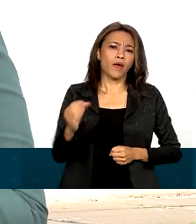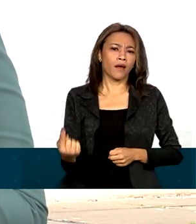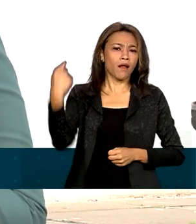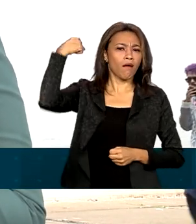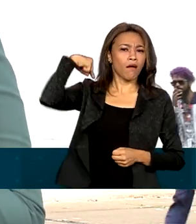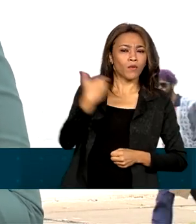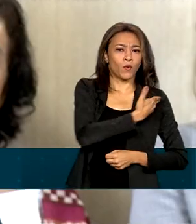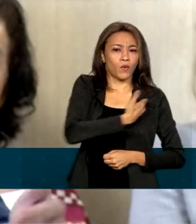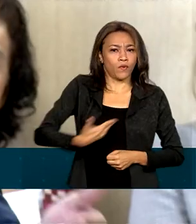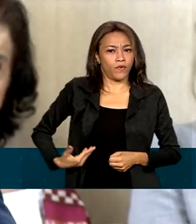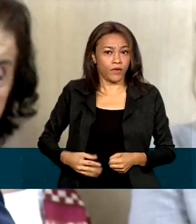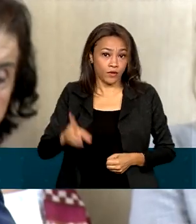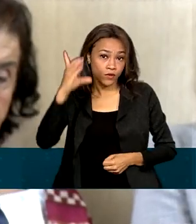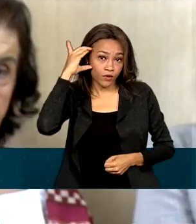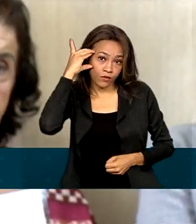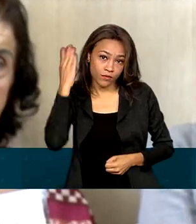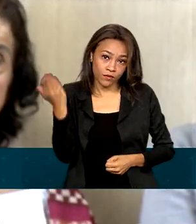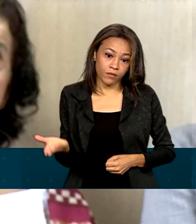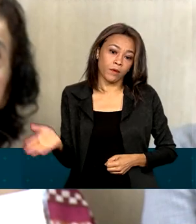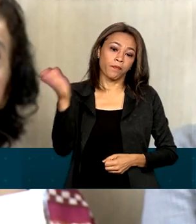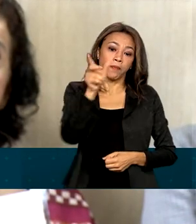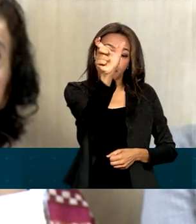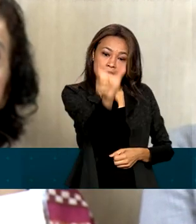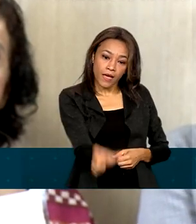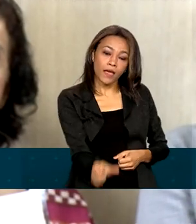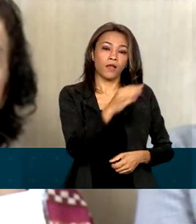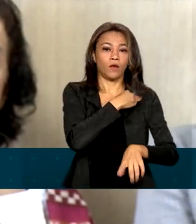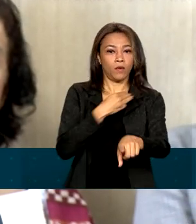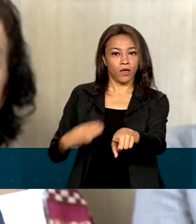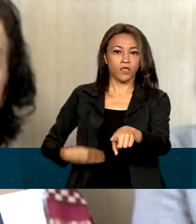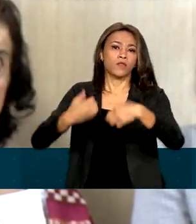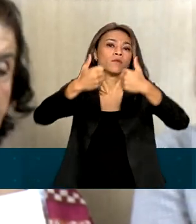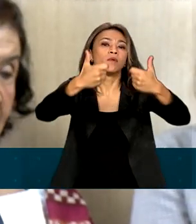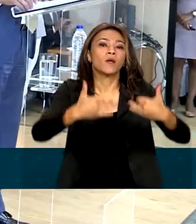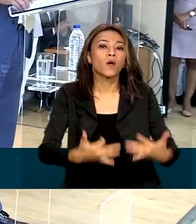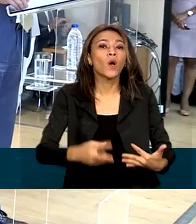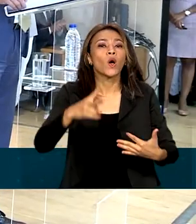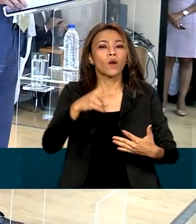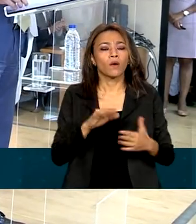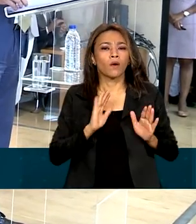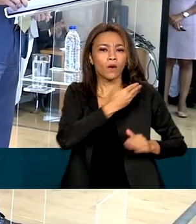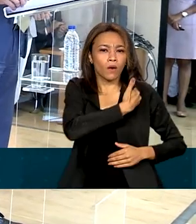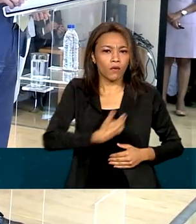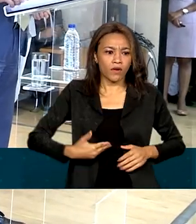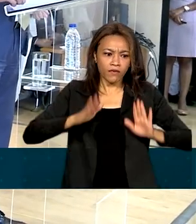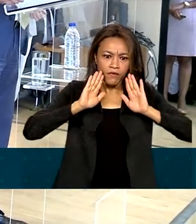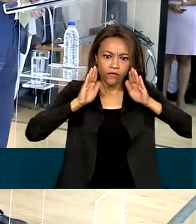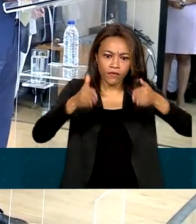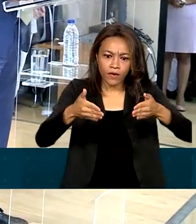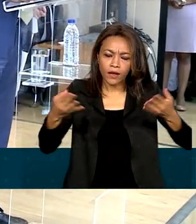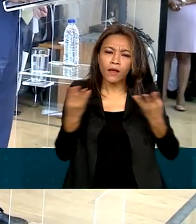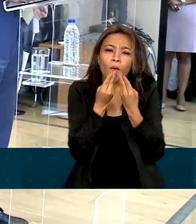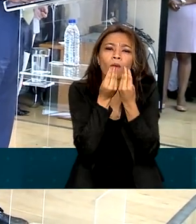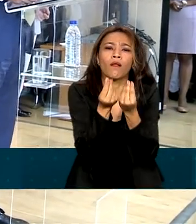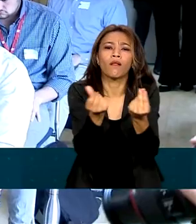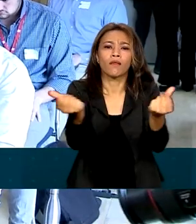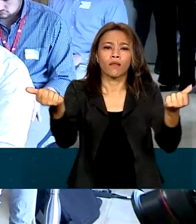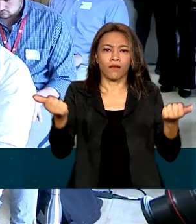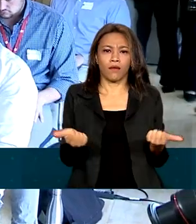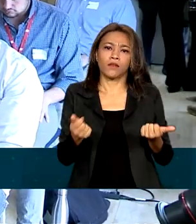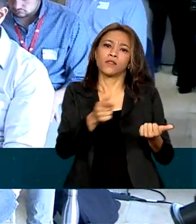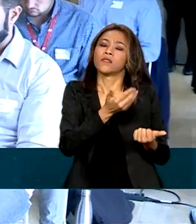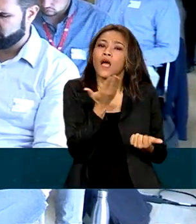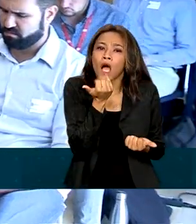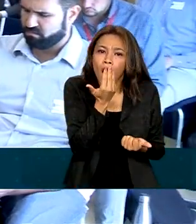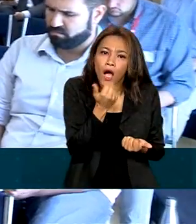Rousseff. Durante o evento, Camilo Santana disse ainda que o governo dará prioridade à qualidade da merenda escolar e à